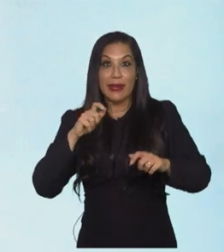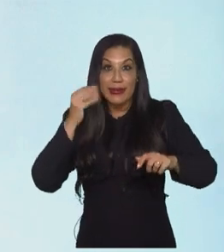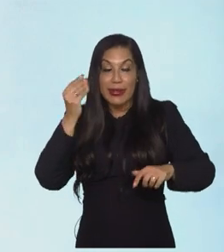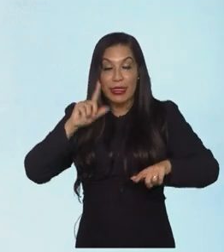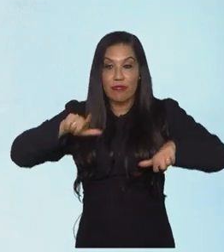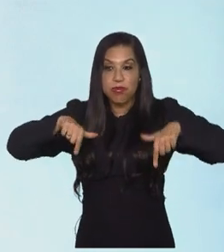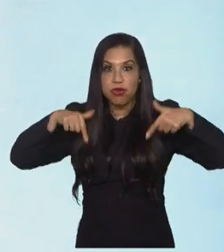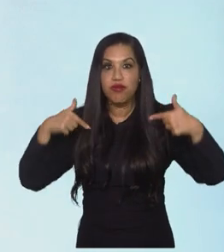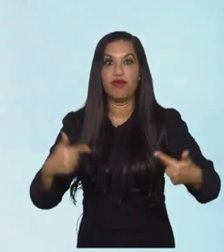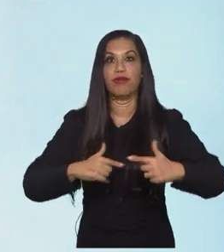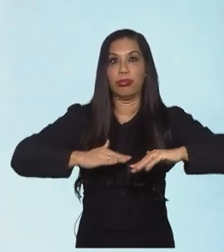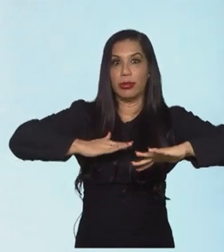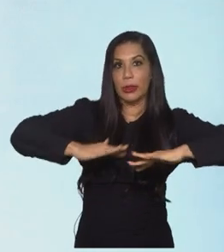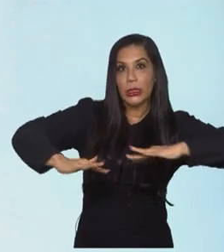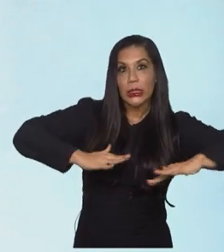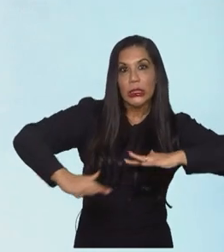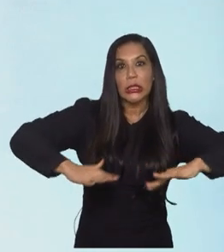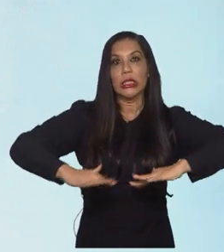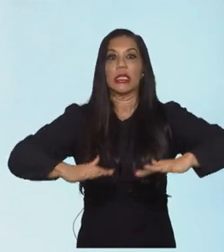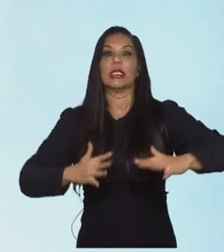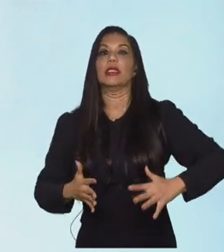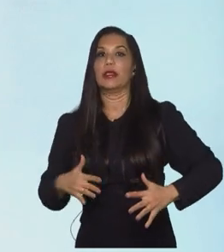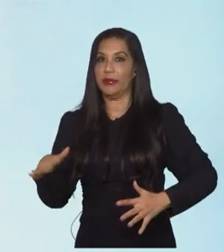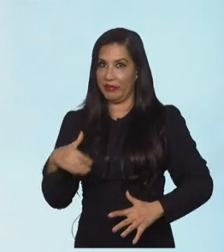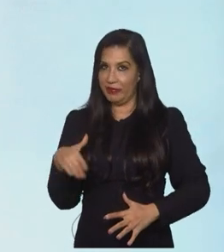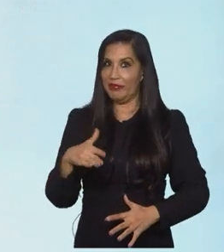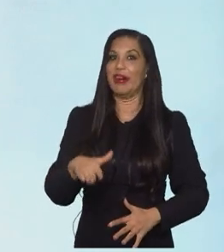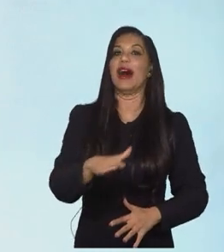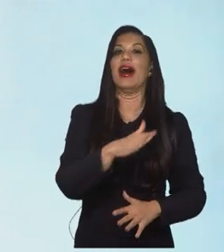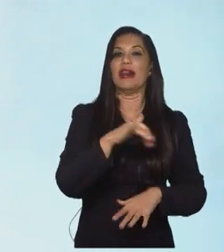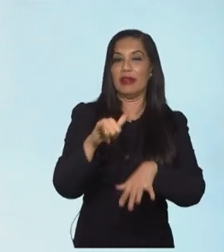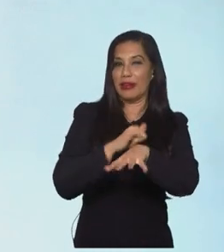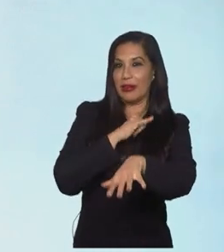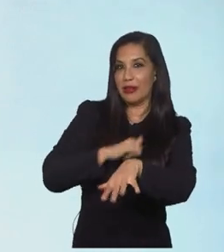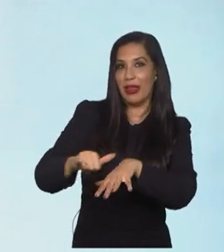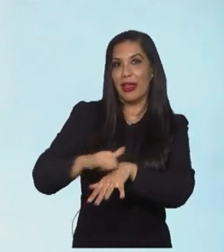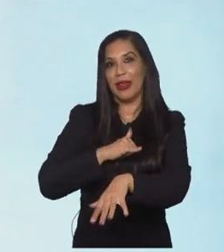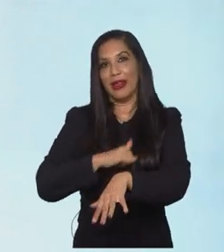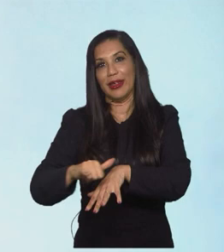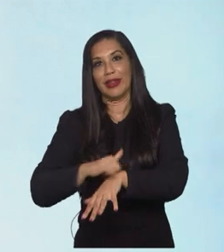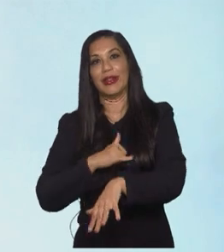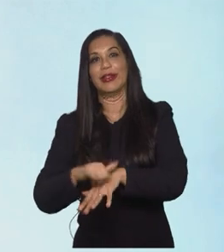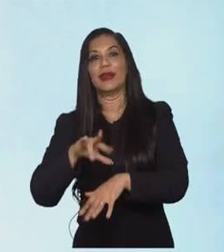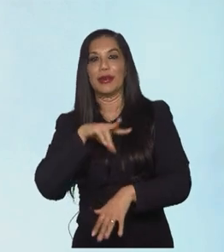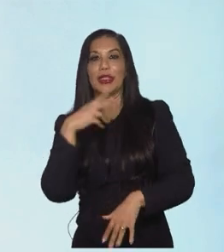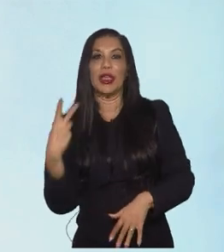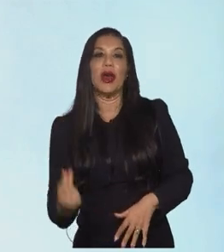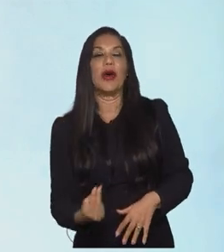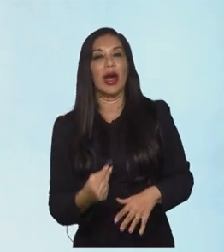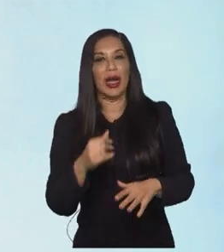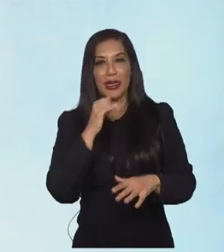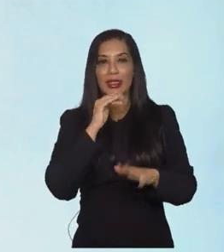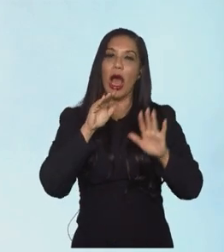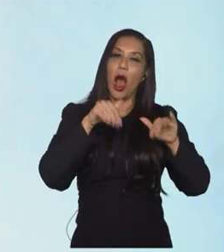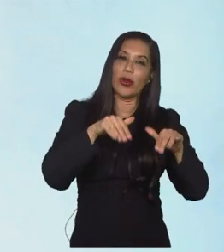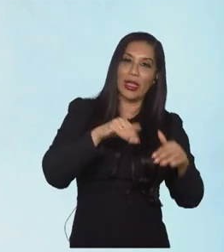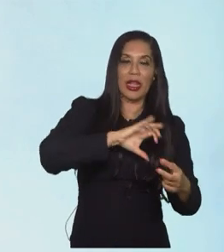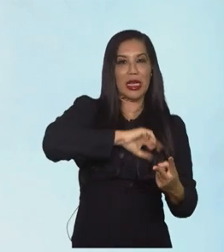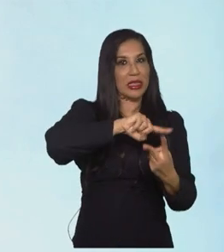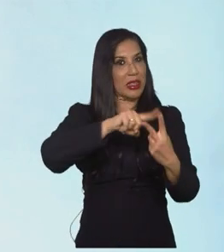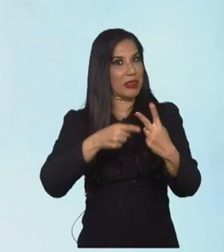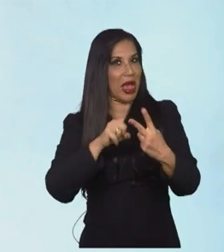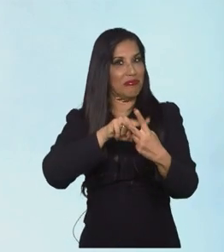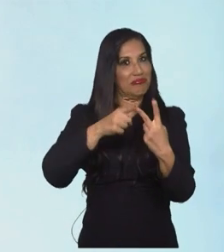exigir muito da paciência e da concentração desses outros adversários que são favoritos ao grupo, mas acho que deve ficar entre a Austrália e